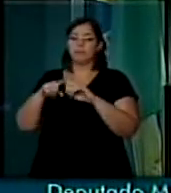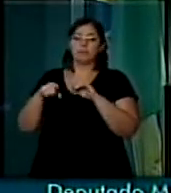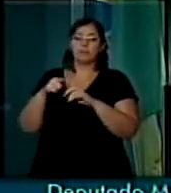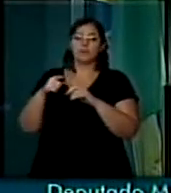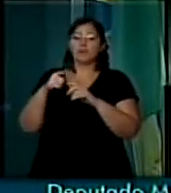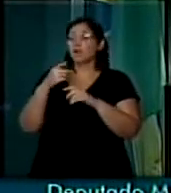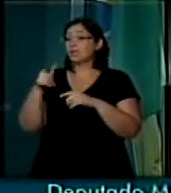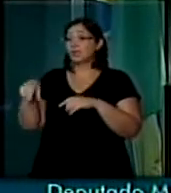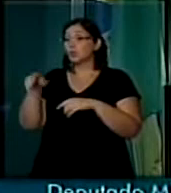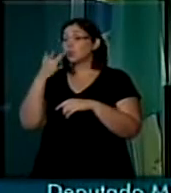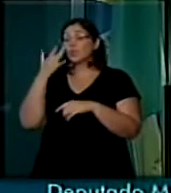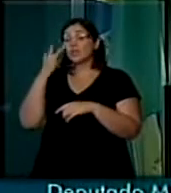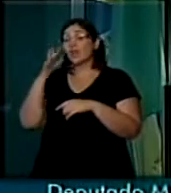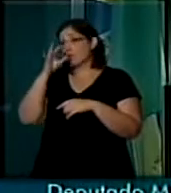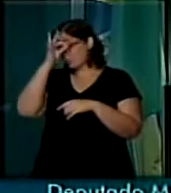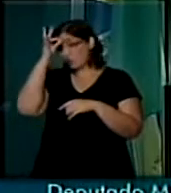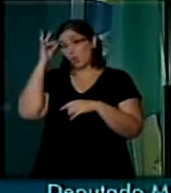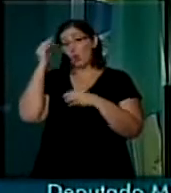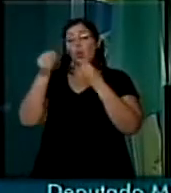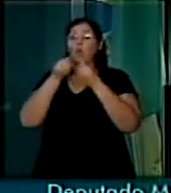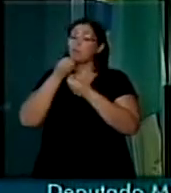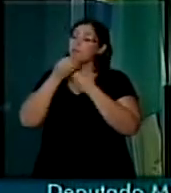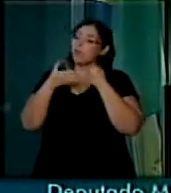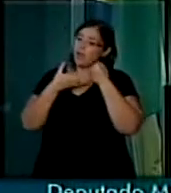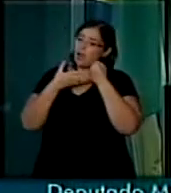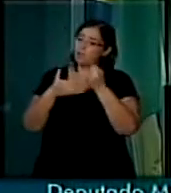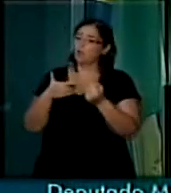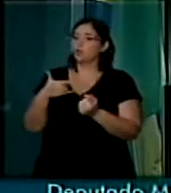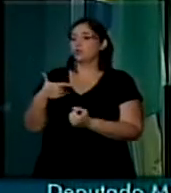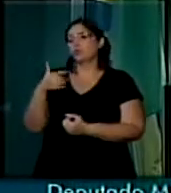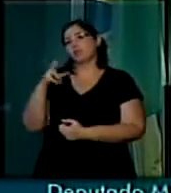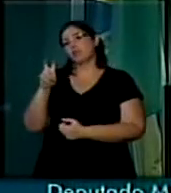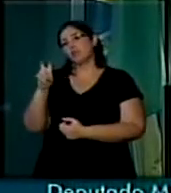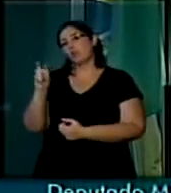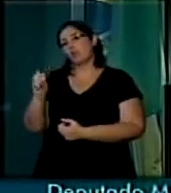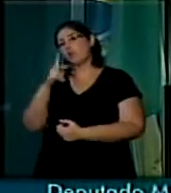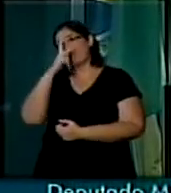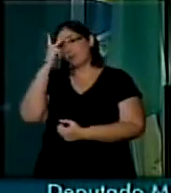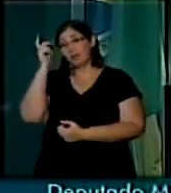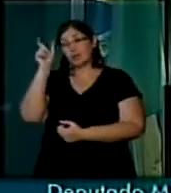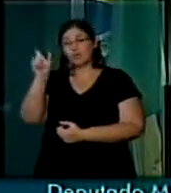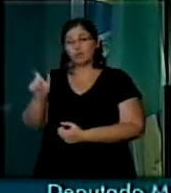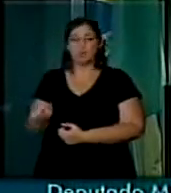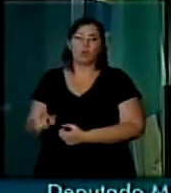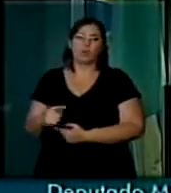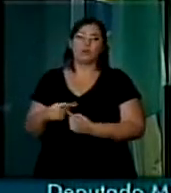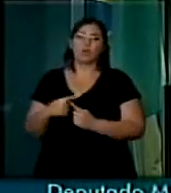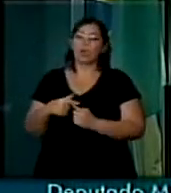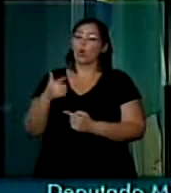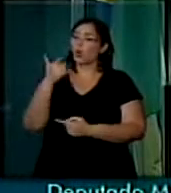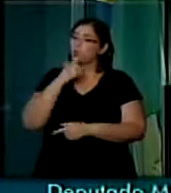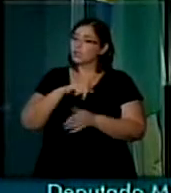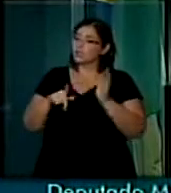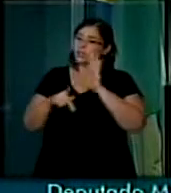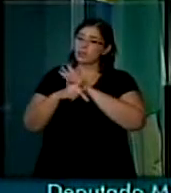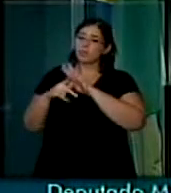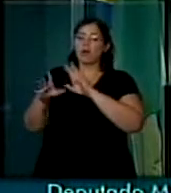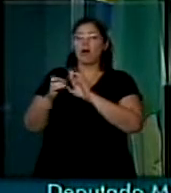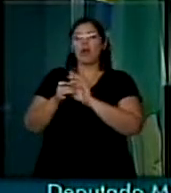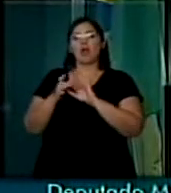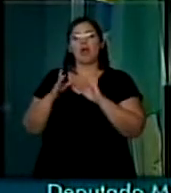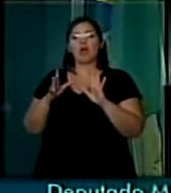prestaram a esses 250 seres humanos que obtiveram a sua liberdade,